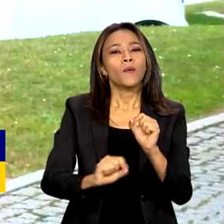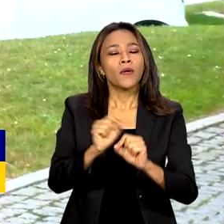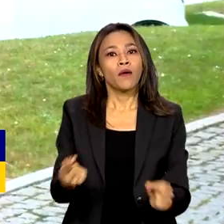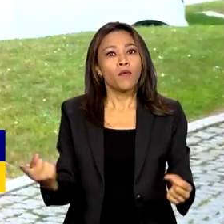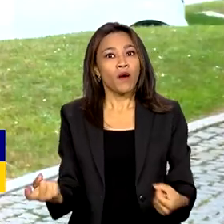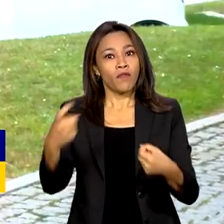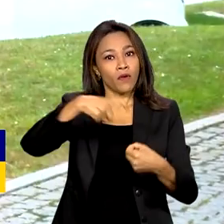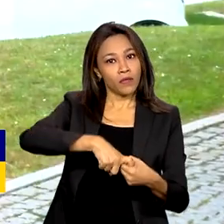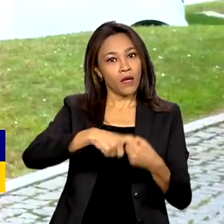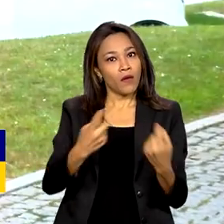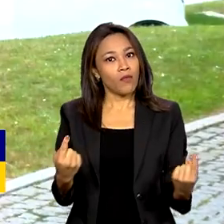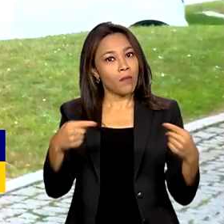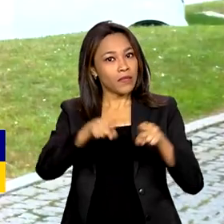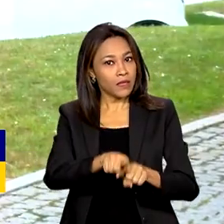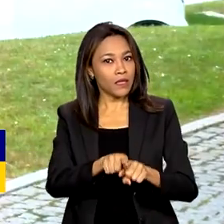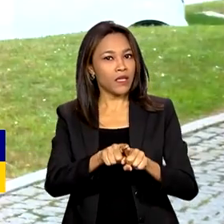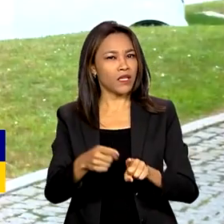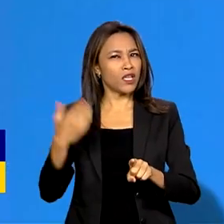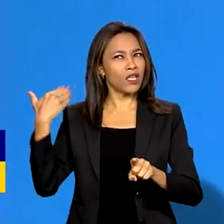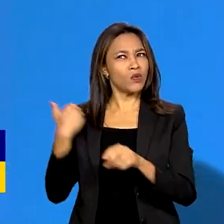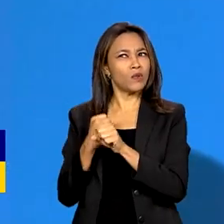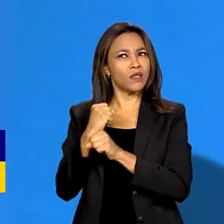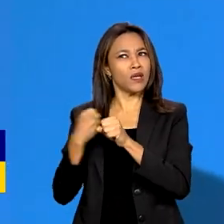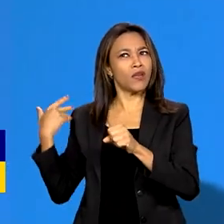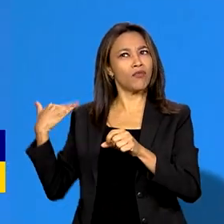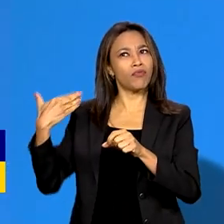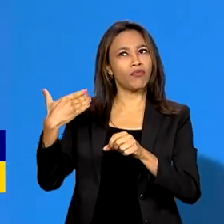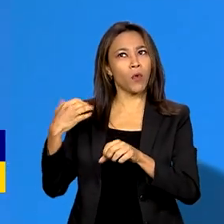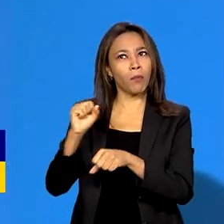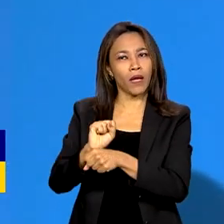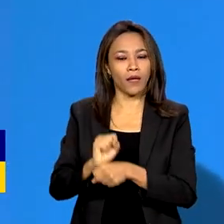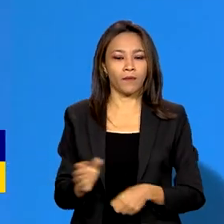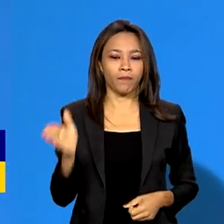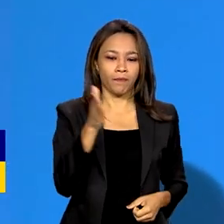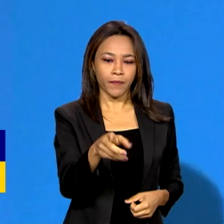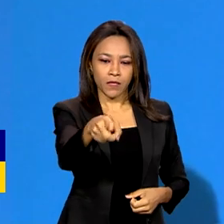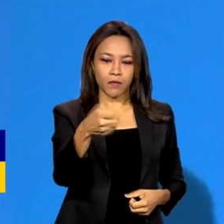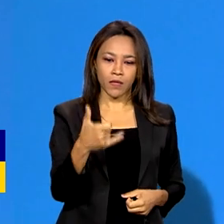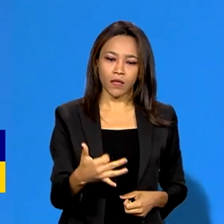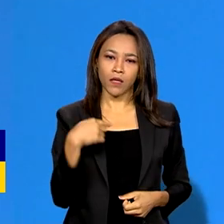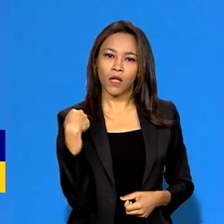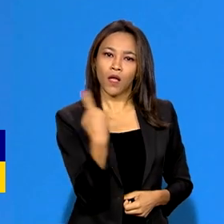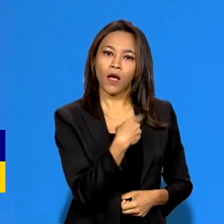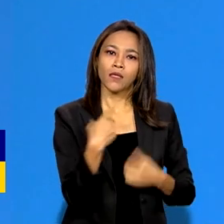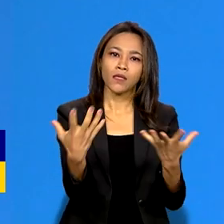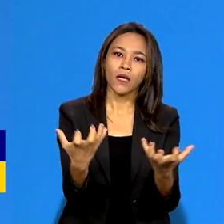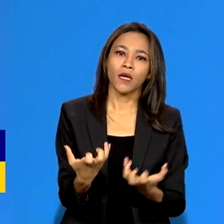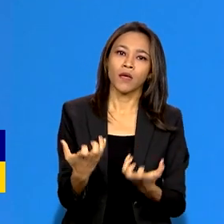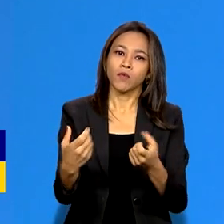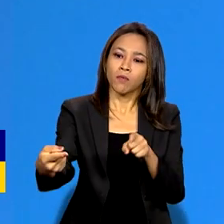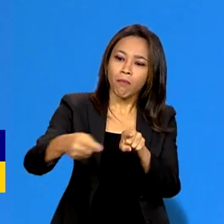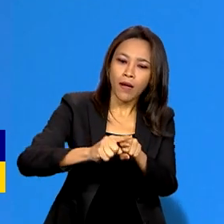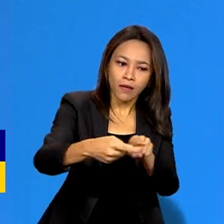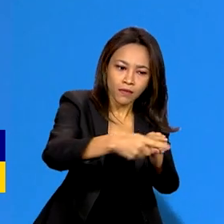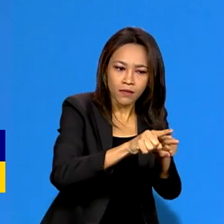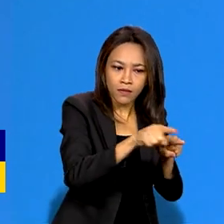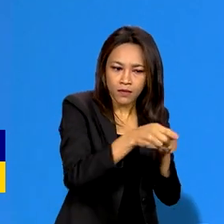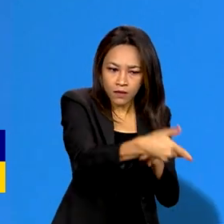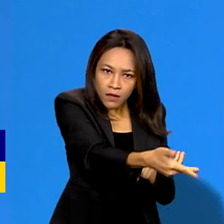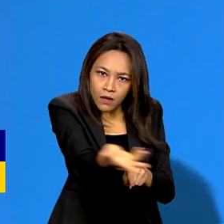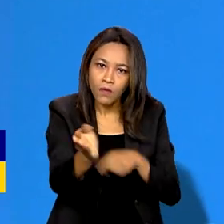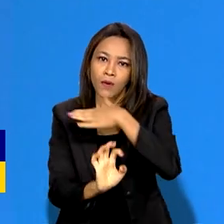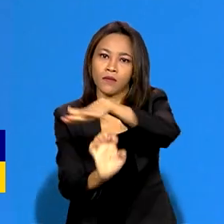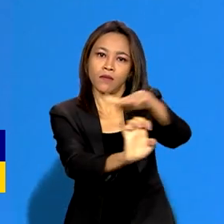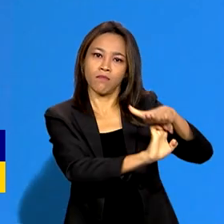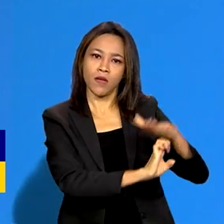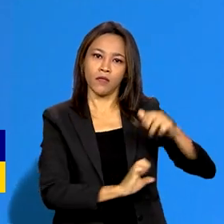relação que, nos últimos anos, ficou praticamente parada. Nós queremos construir parceria com as empresas portuguesas. E nós